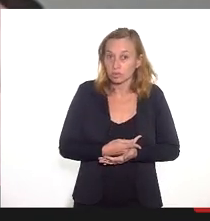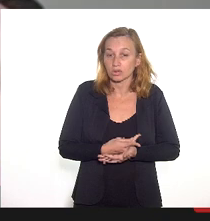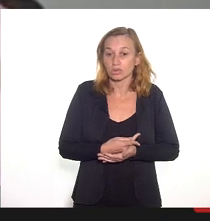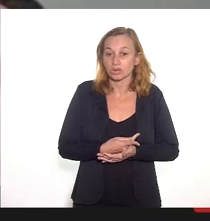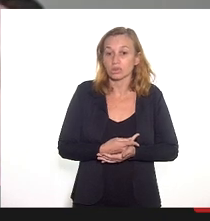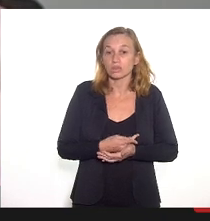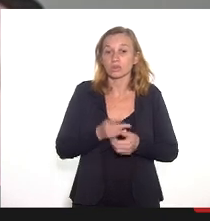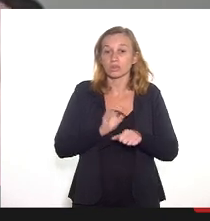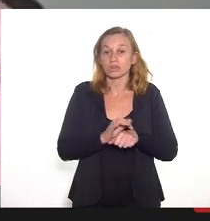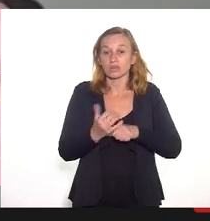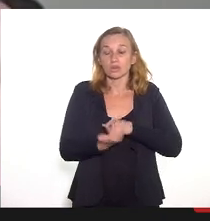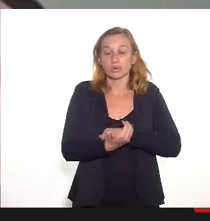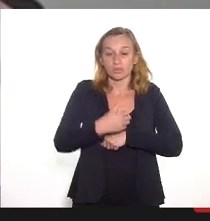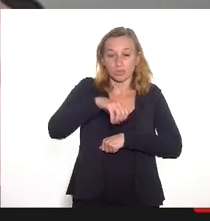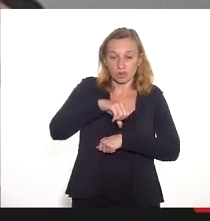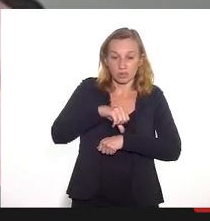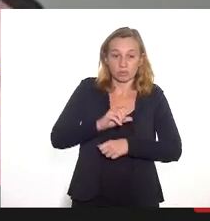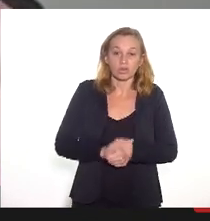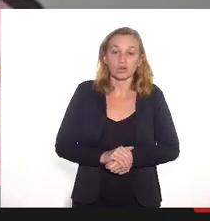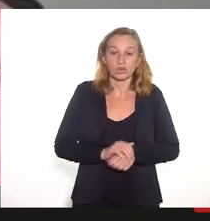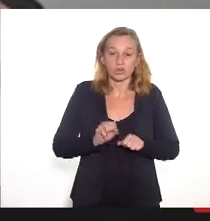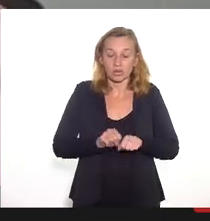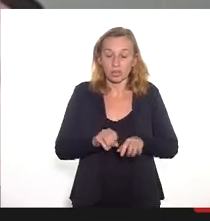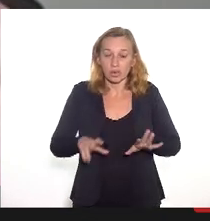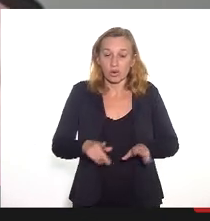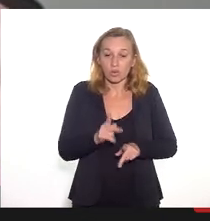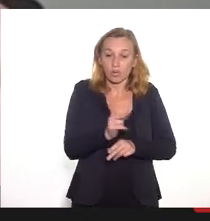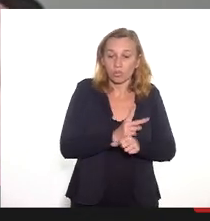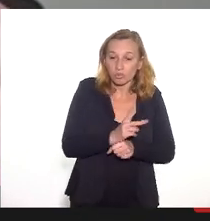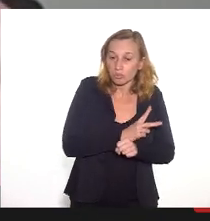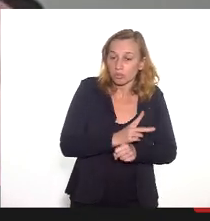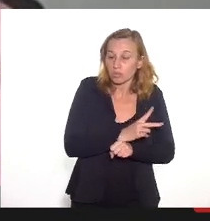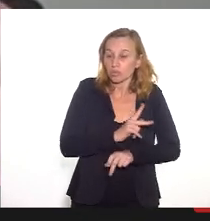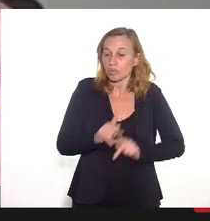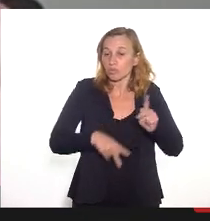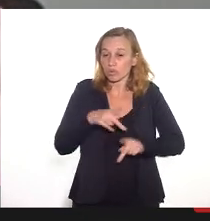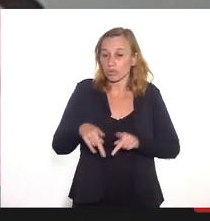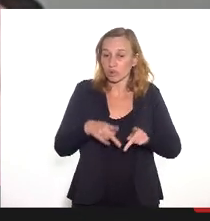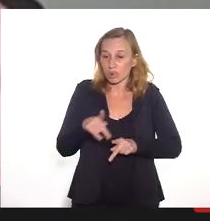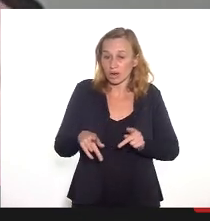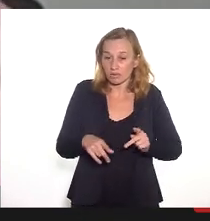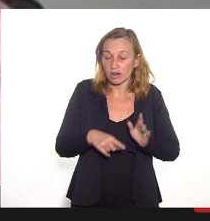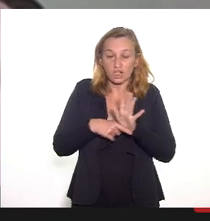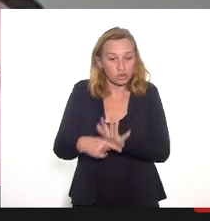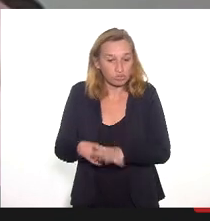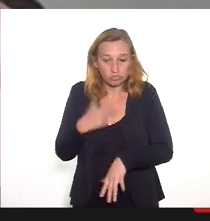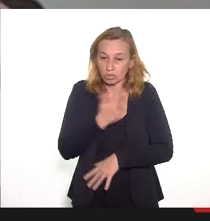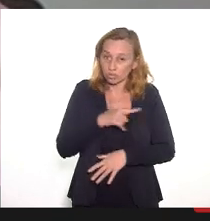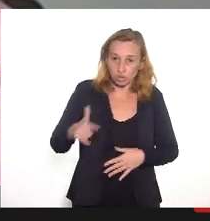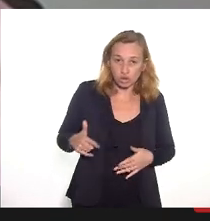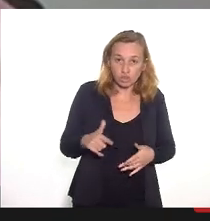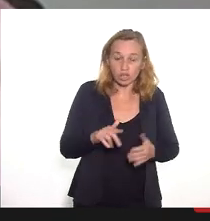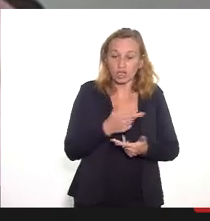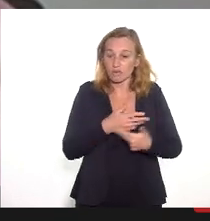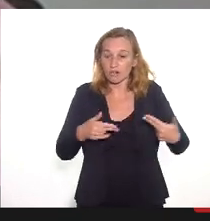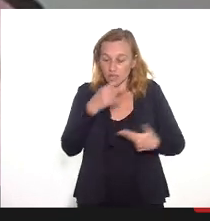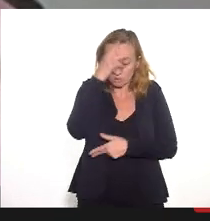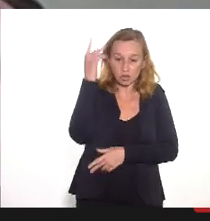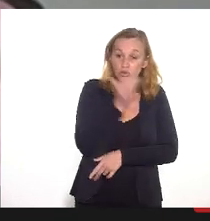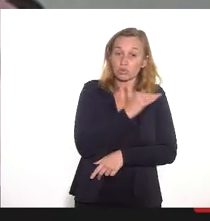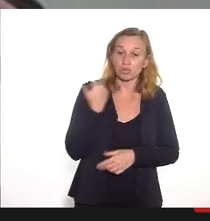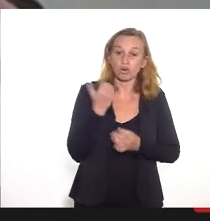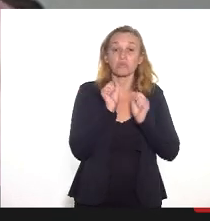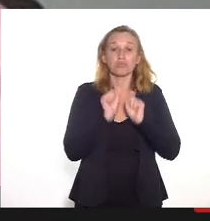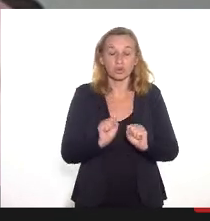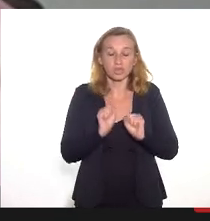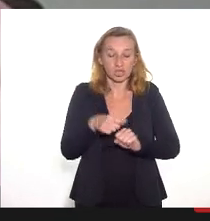da pandemia, onde a população buscava o atendimento e não conseguia, e muitas pessoas que vieram a falecer poderiam